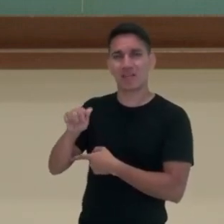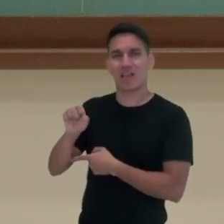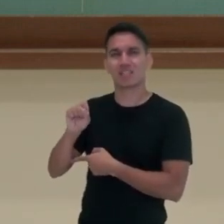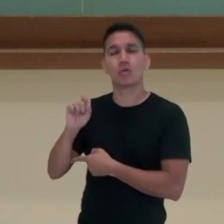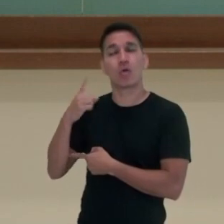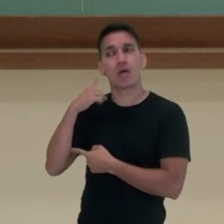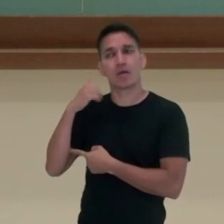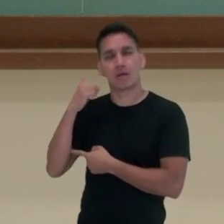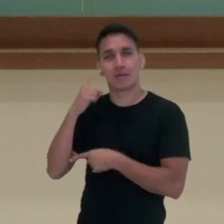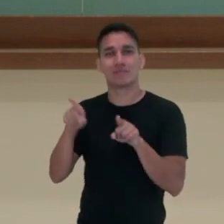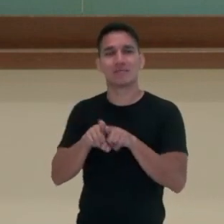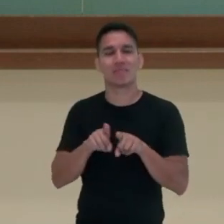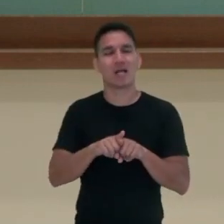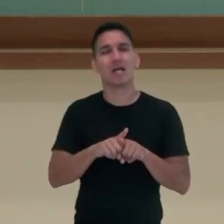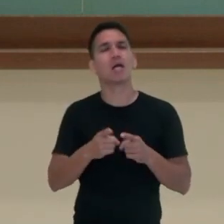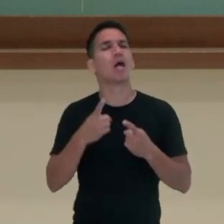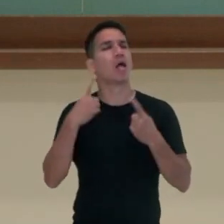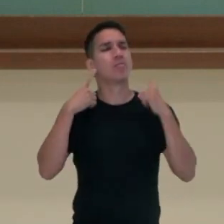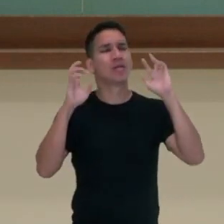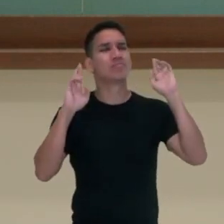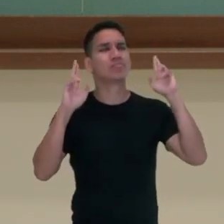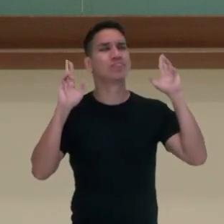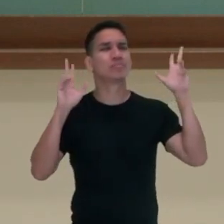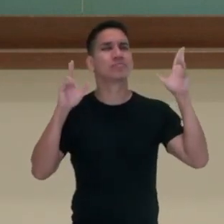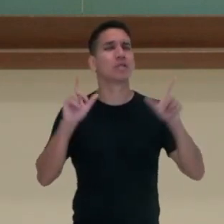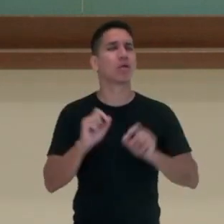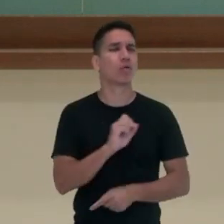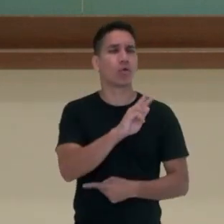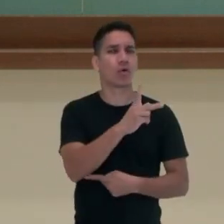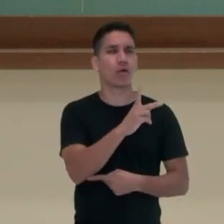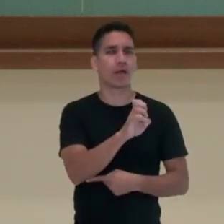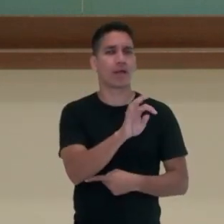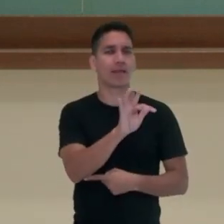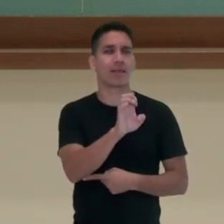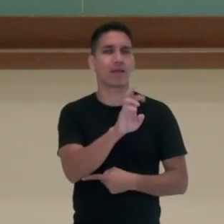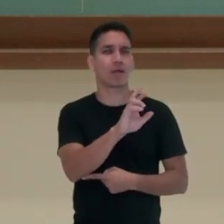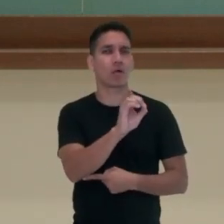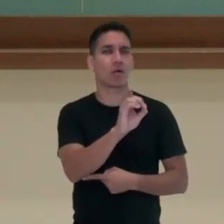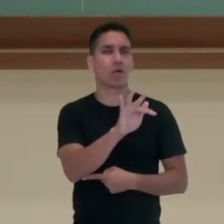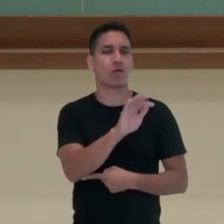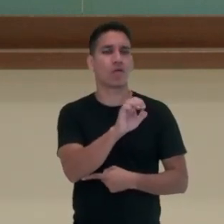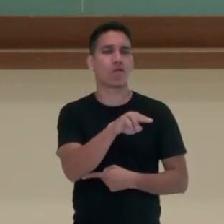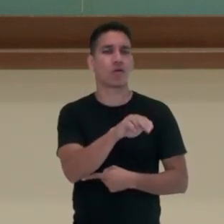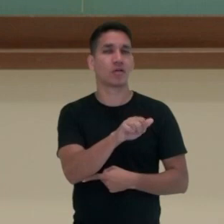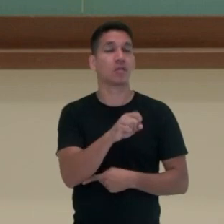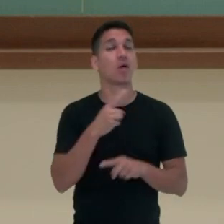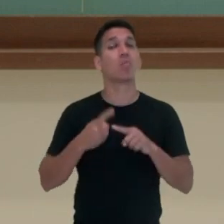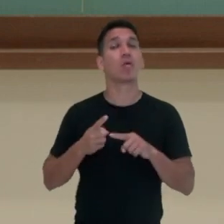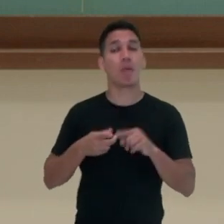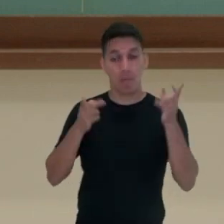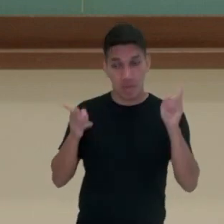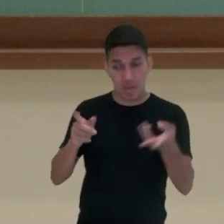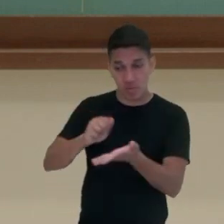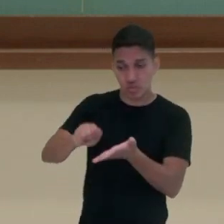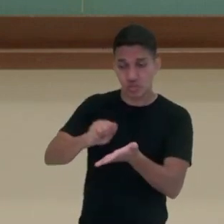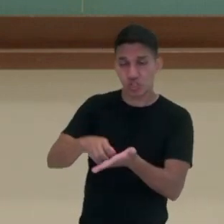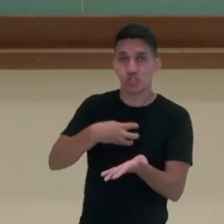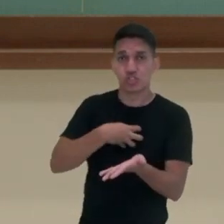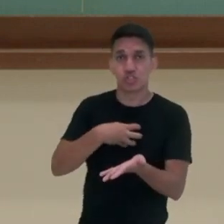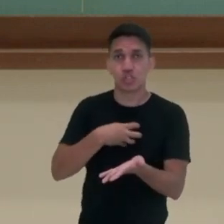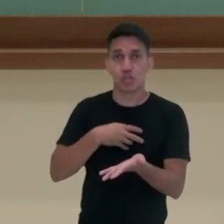apresentam o som diferente. E por que que muitas vezes, mesmo elas tendo a mesma grafia, ou seja, sendo